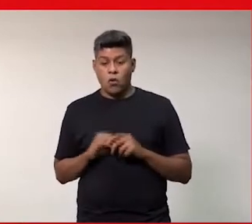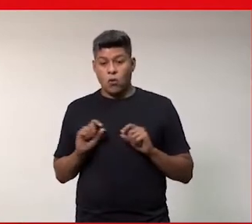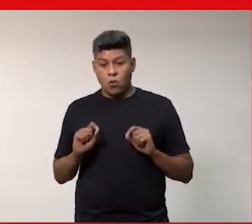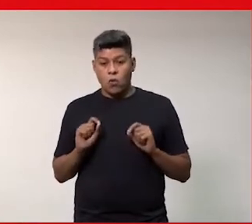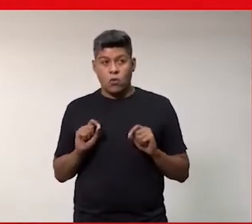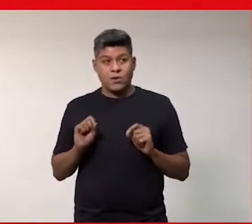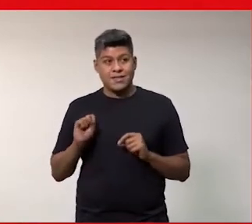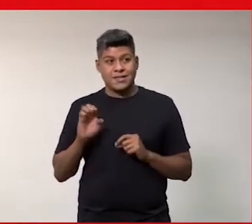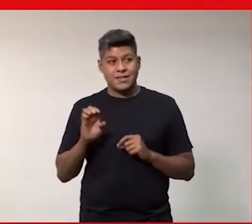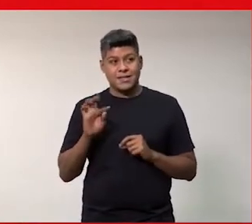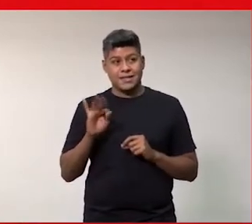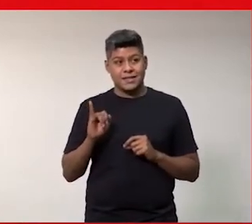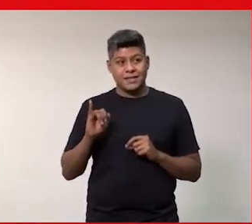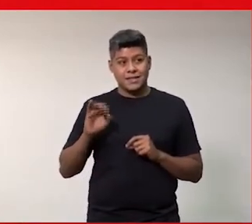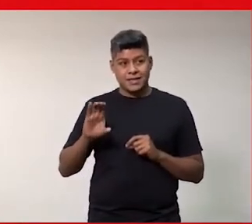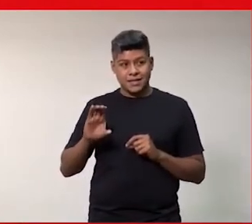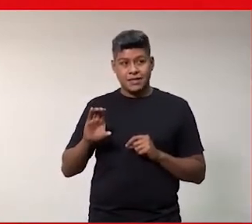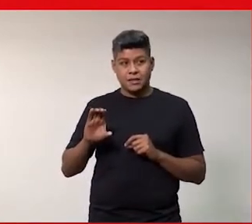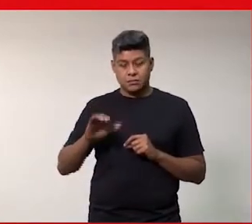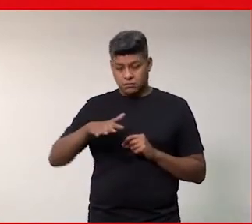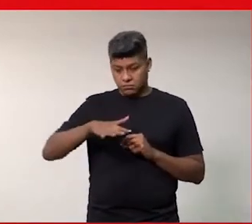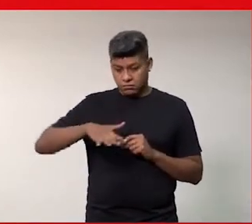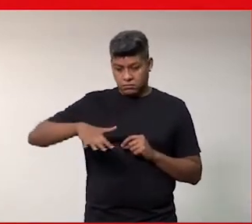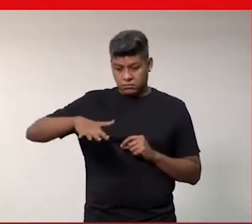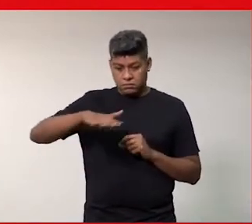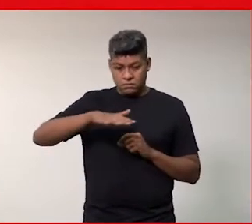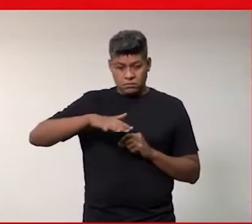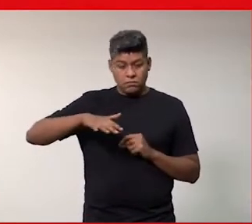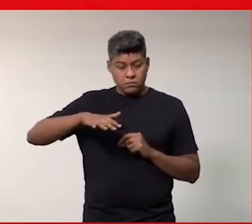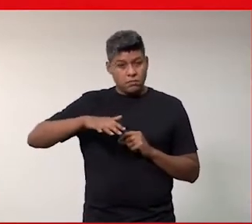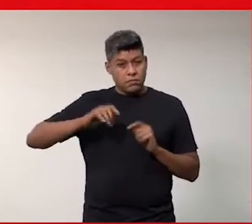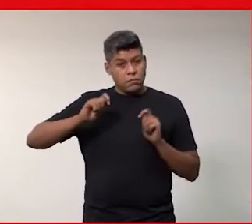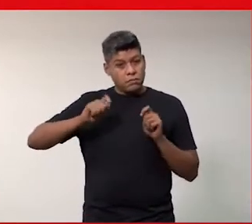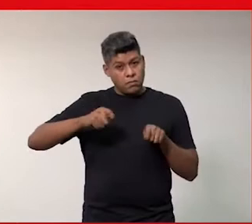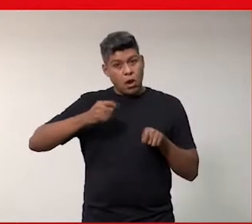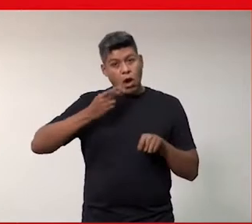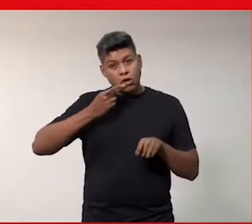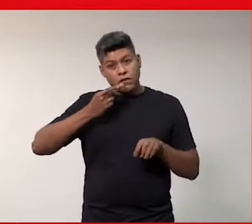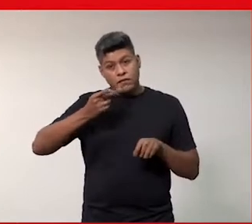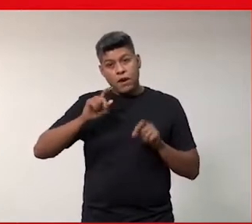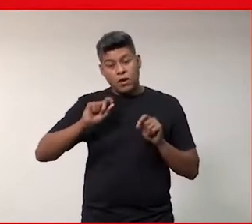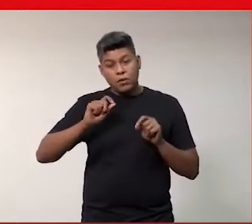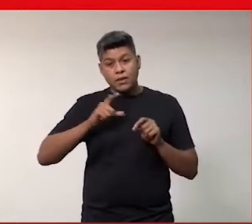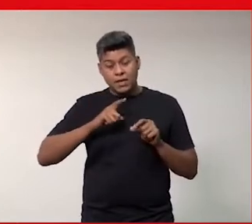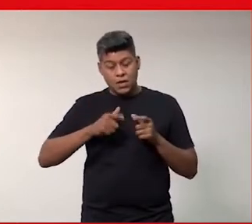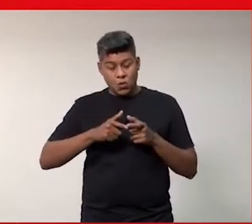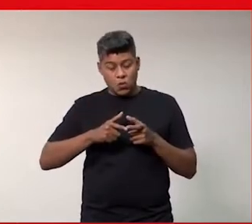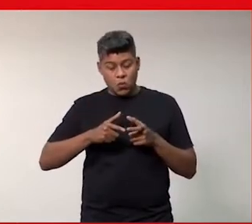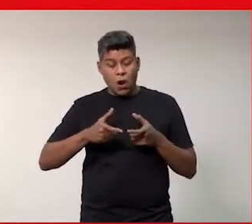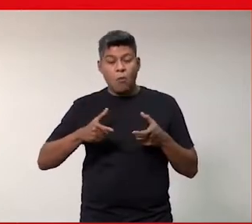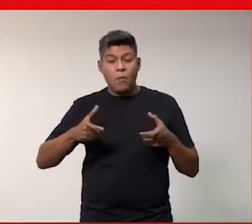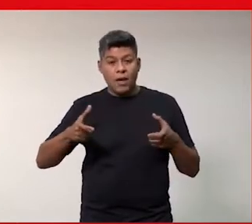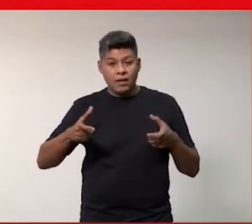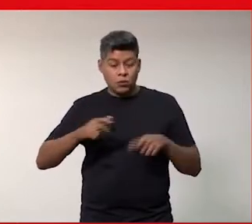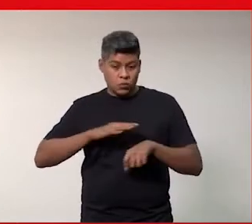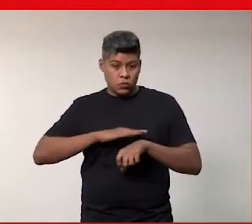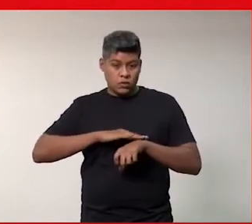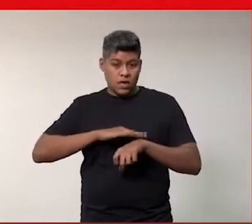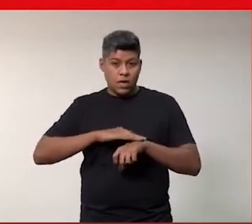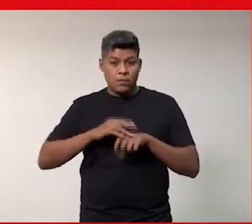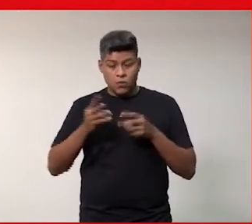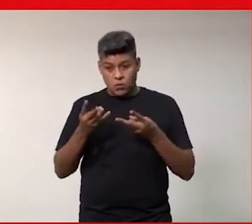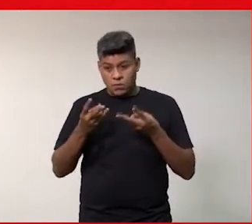CETIC, né, do CETIC Domicílios, e aí a gente pode ver que teve um aumento, né, nesse período aí